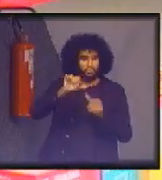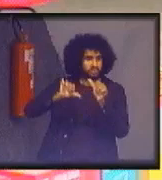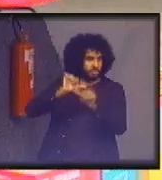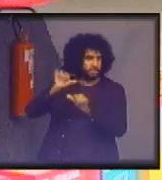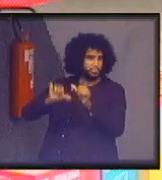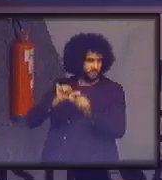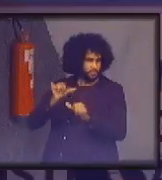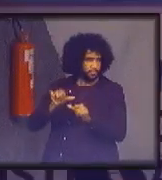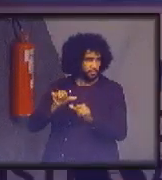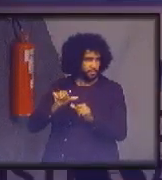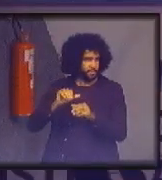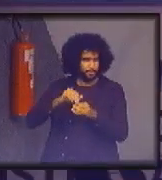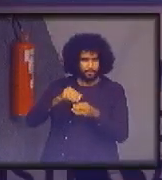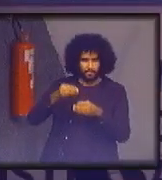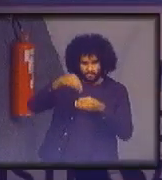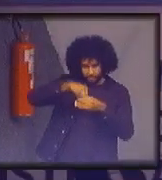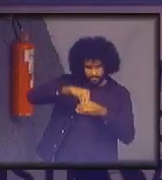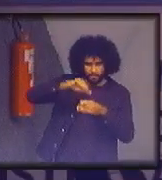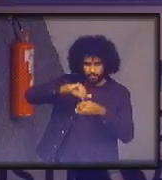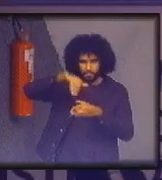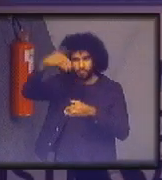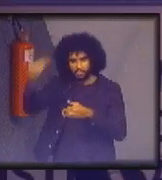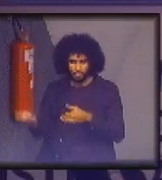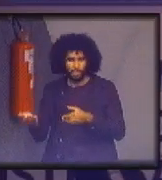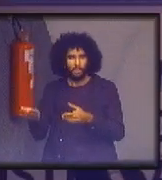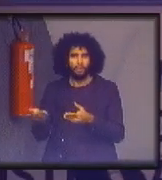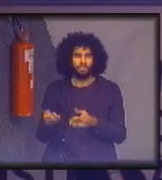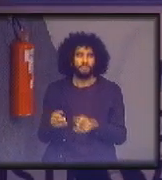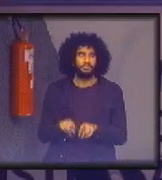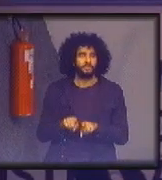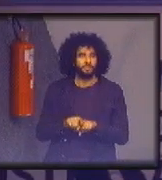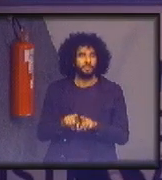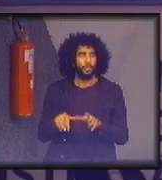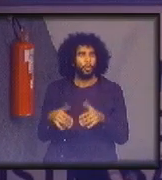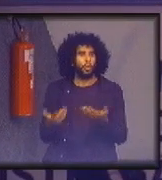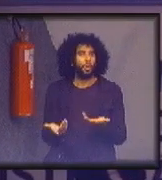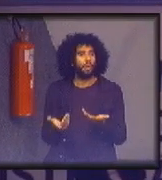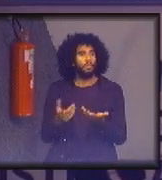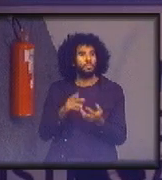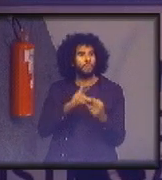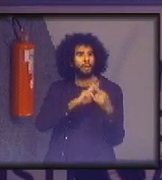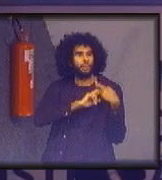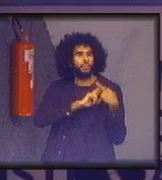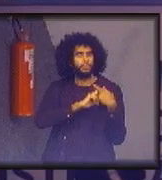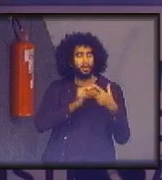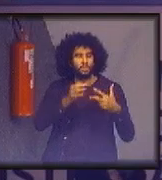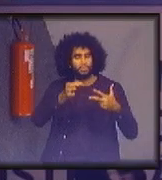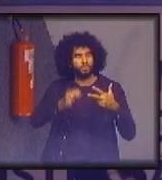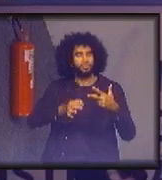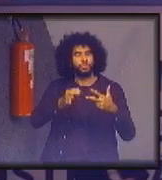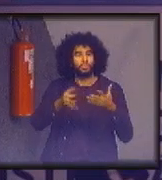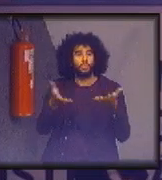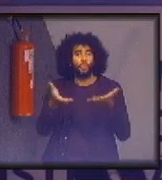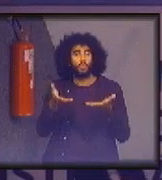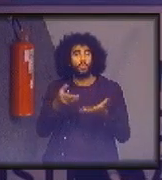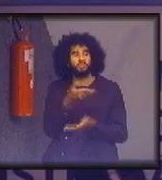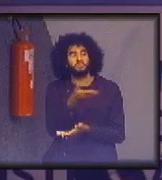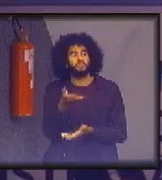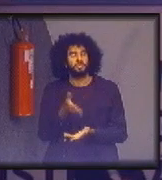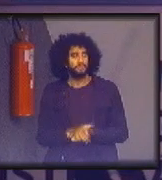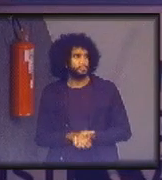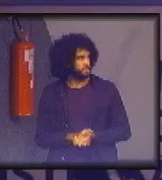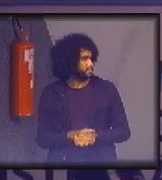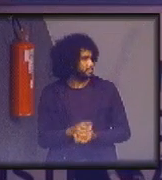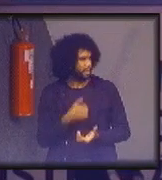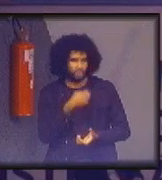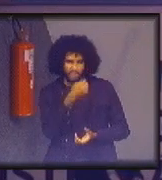e intradisciplinarmente e depois qual que é a responsabilidade do poder jurídico hoje nisso? falei